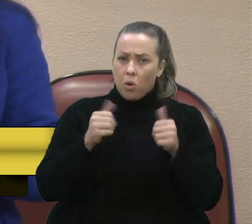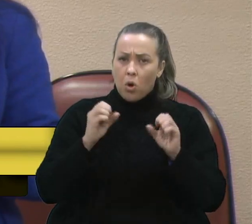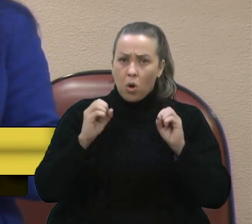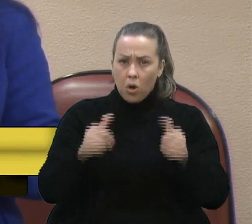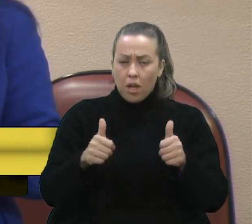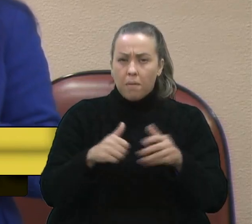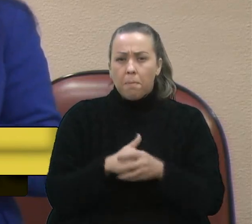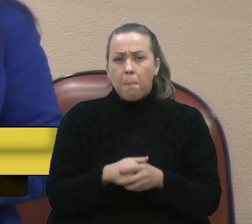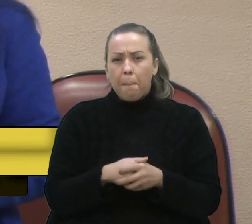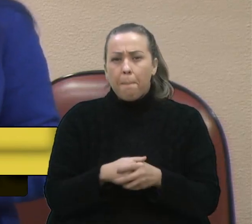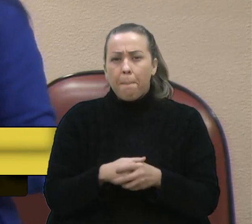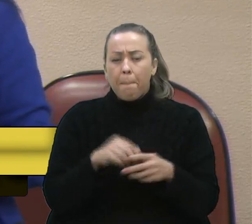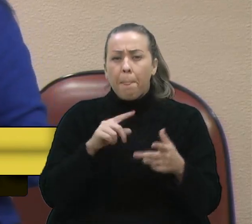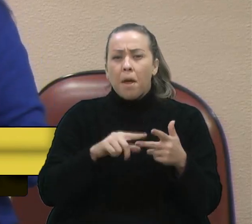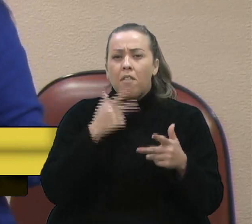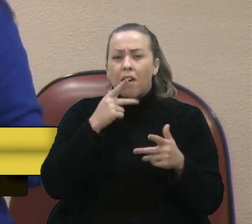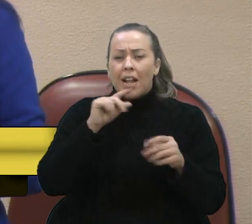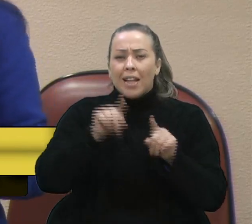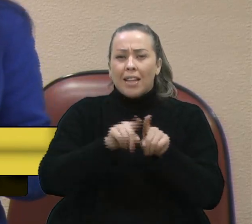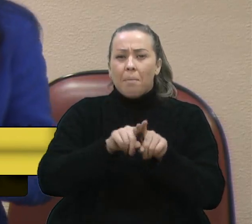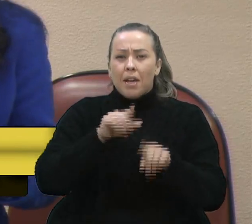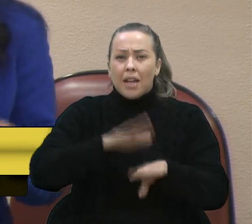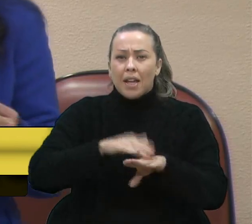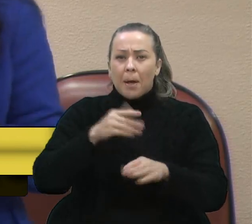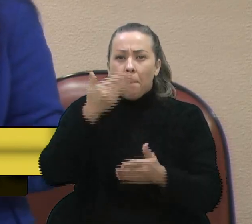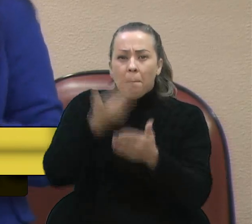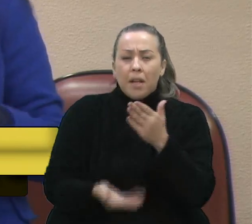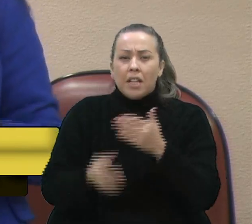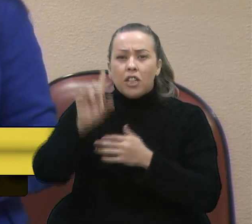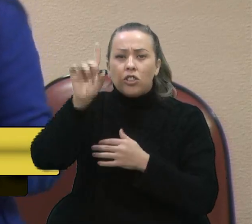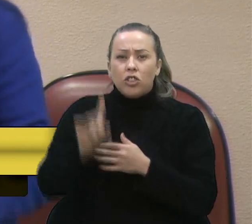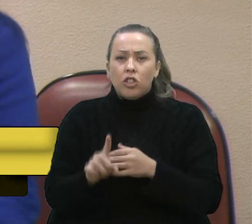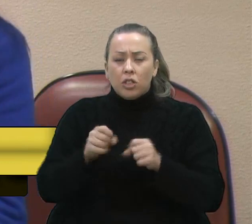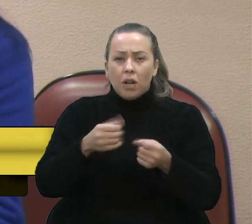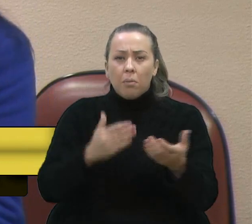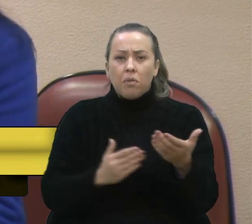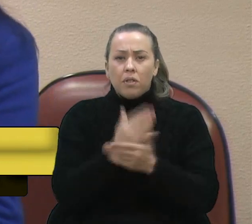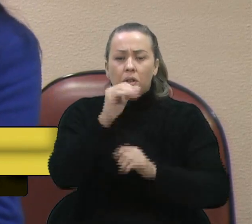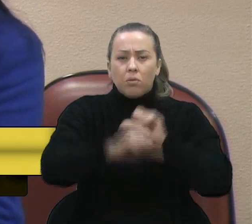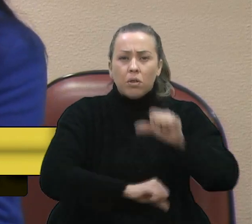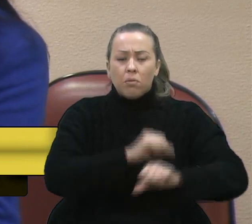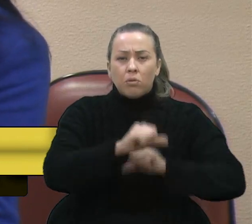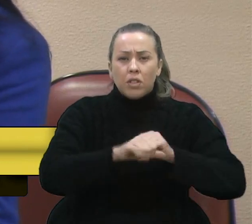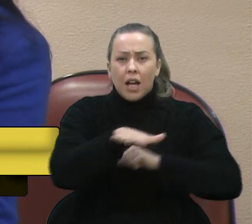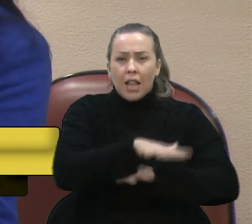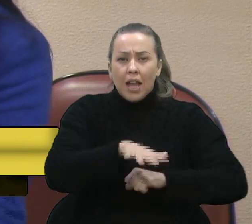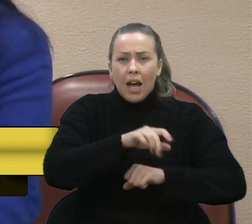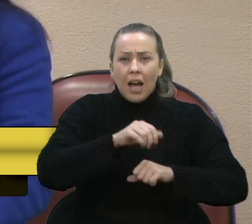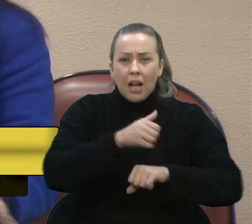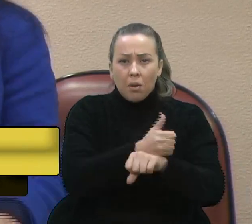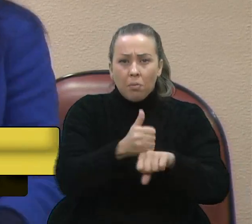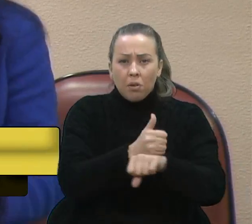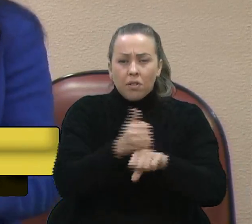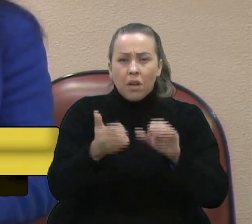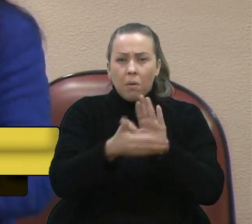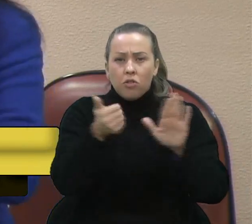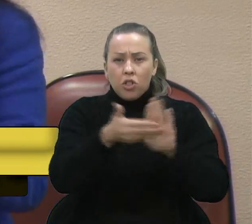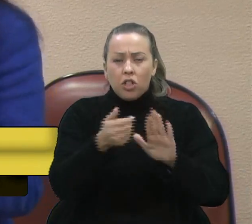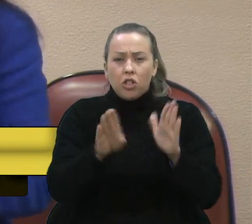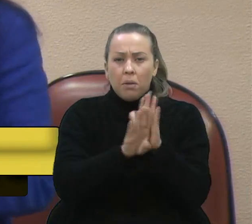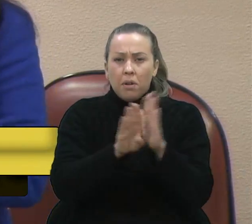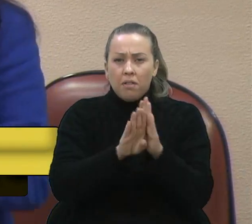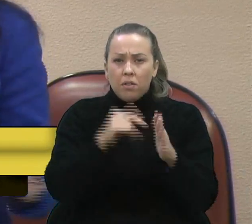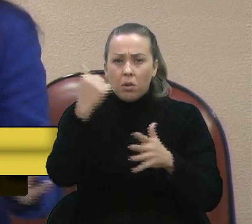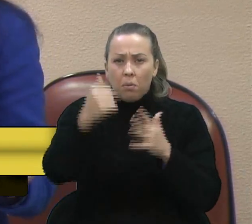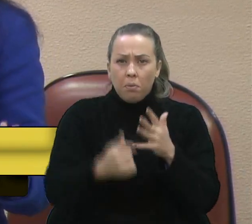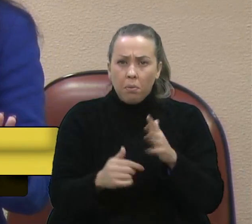plenamente. E aí diz, agravados pela recente perda de direitos com aprovação de mudanças em planos de carreira, eliminação de vantagens e assim, assim.